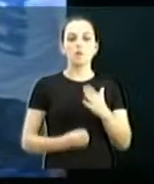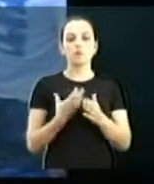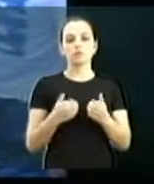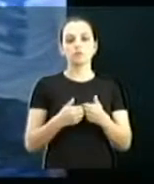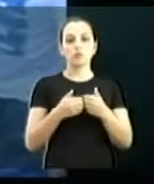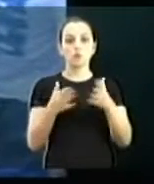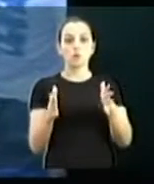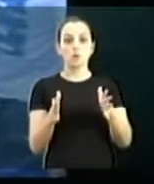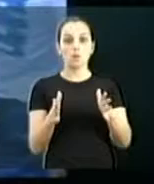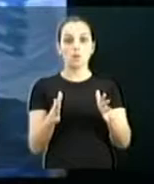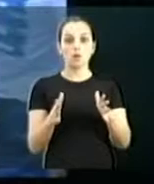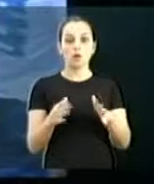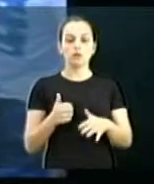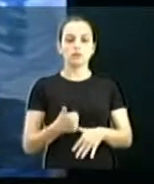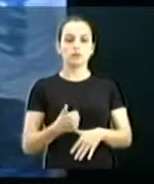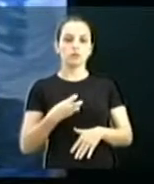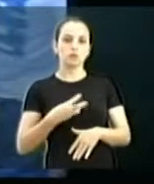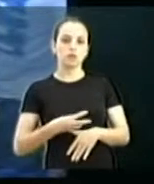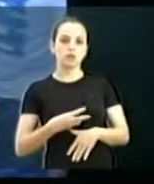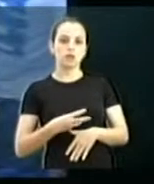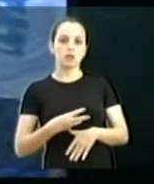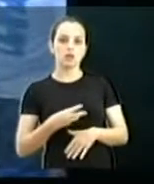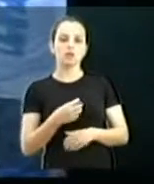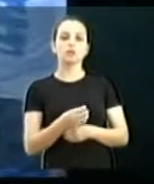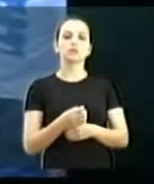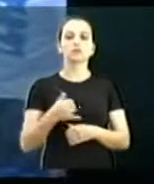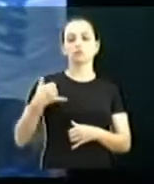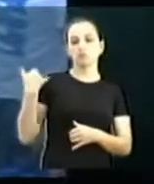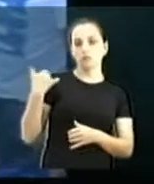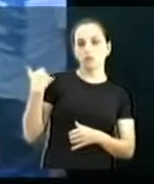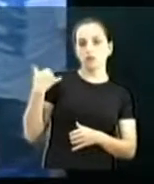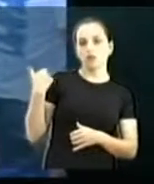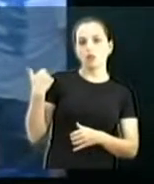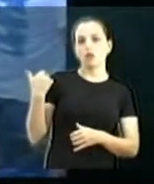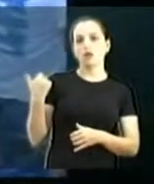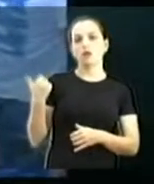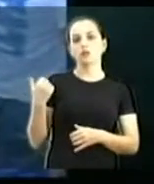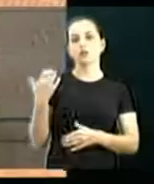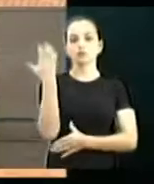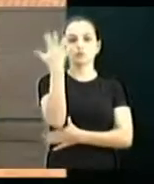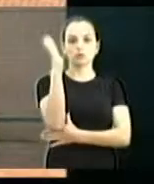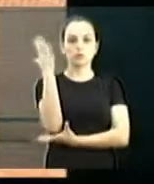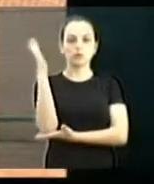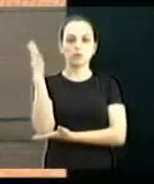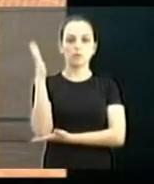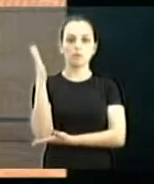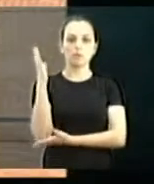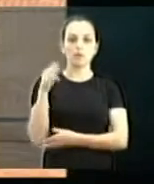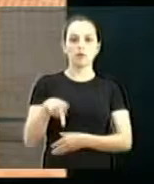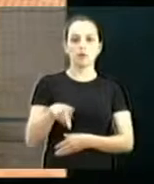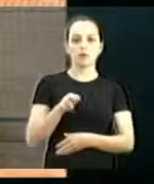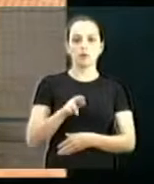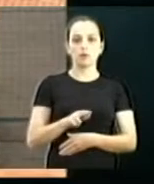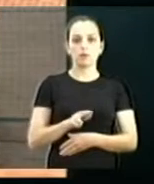aos 13 anos do Liancun, na praça do Parque Infantil.